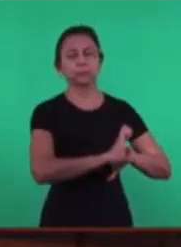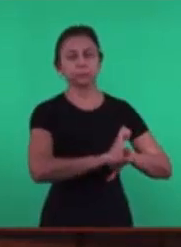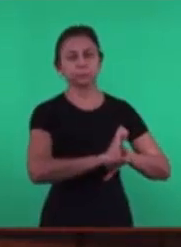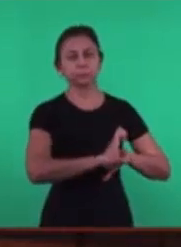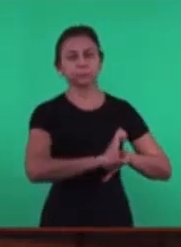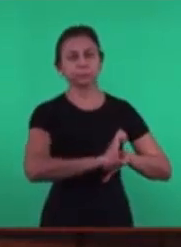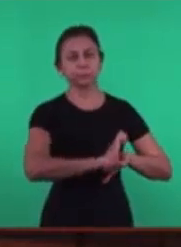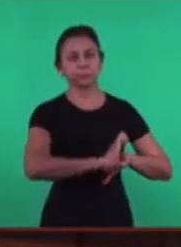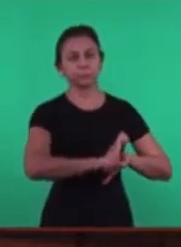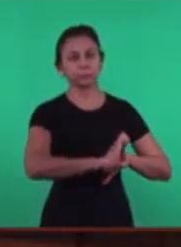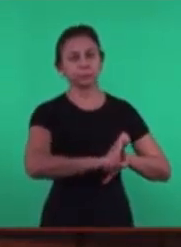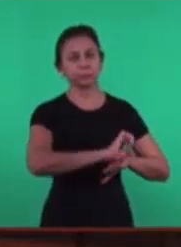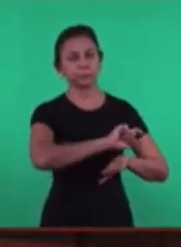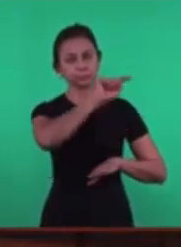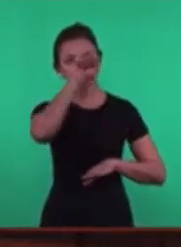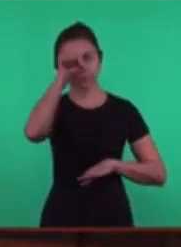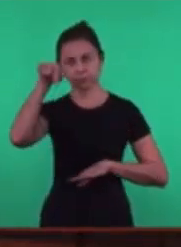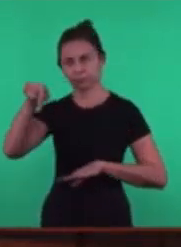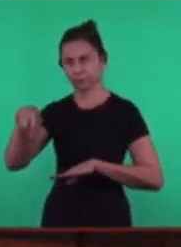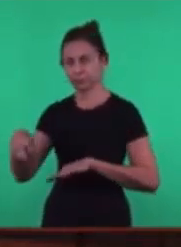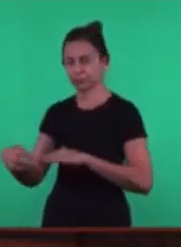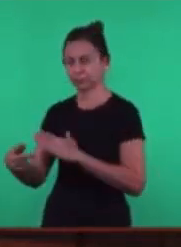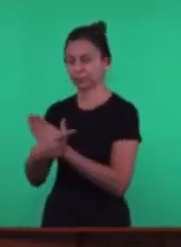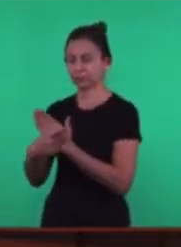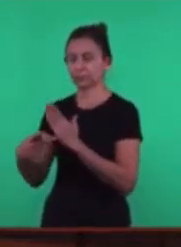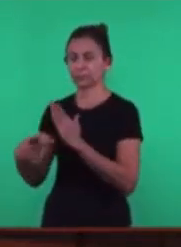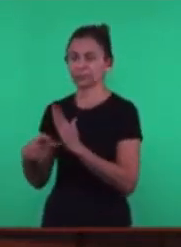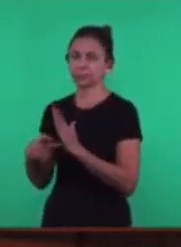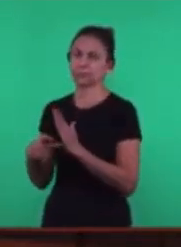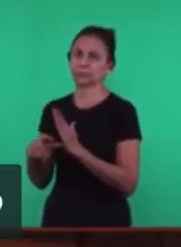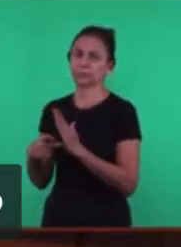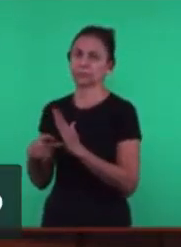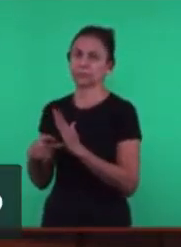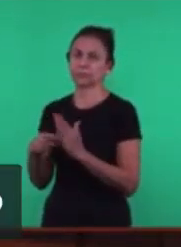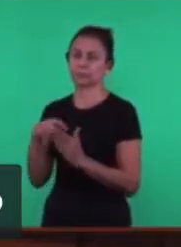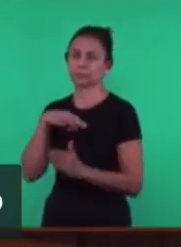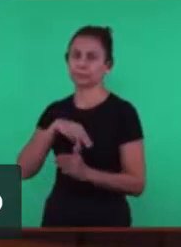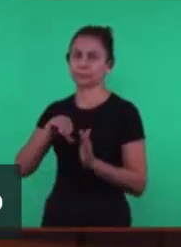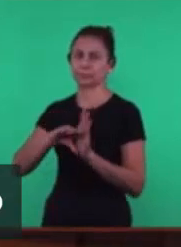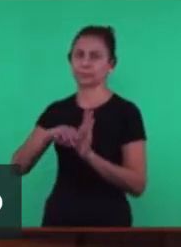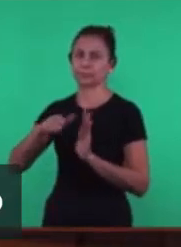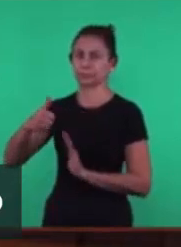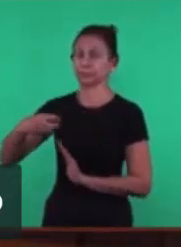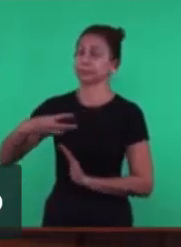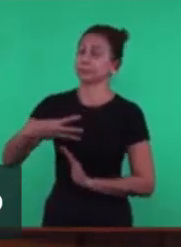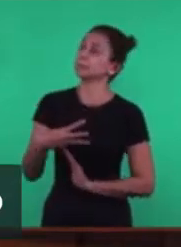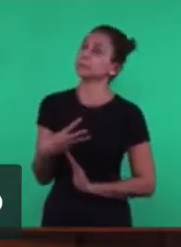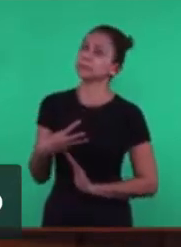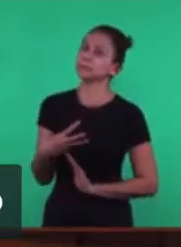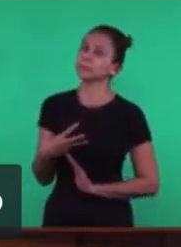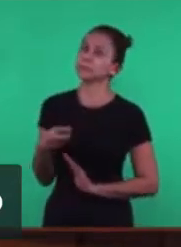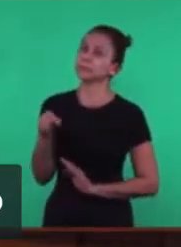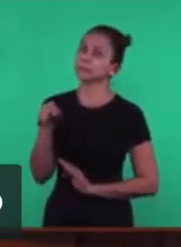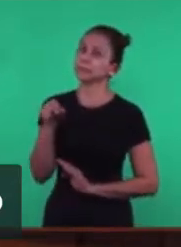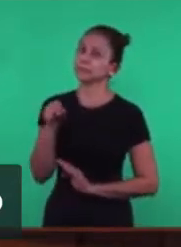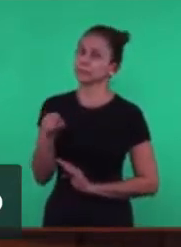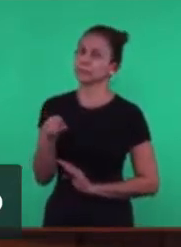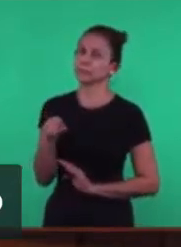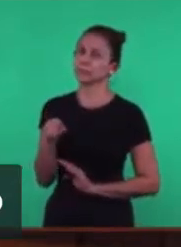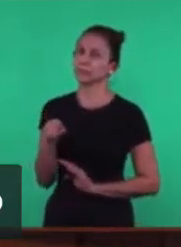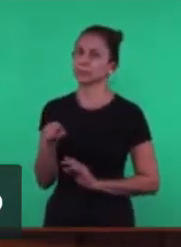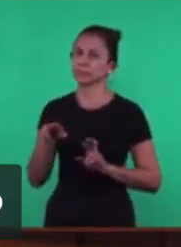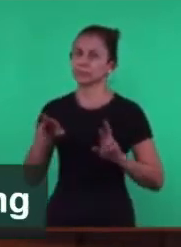A primeira Parábola Do capítulo 13 De Mateus Como a igreja Em Éfeso